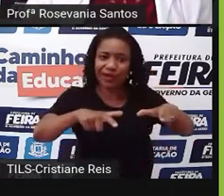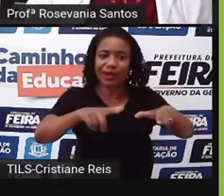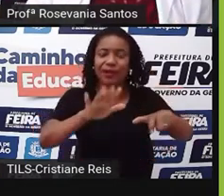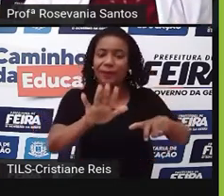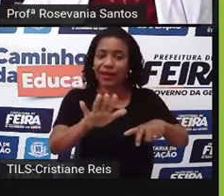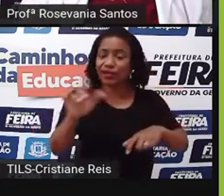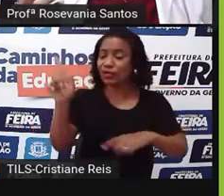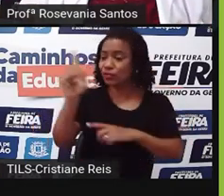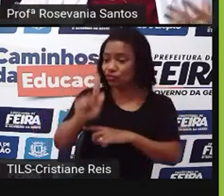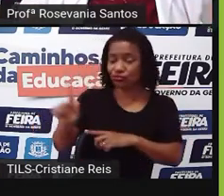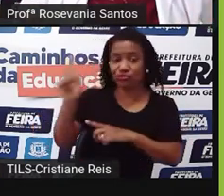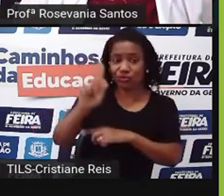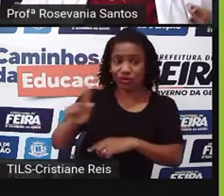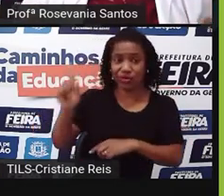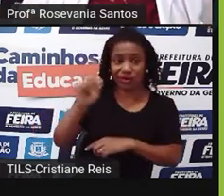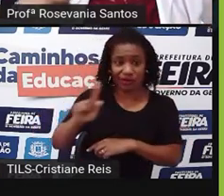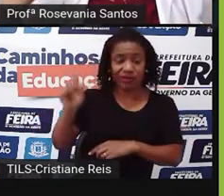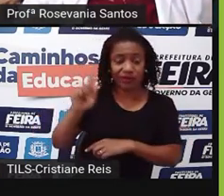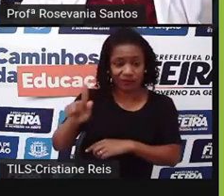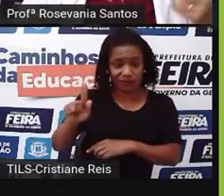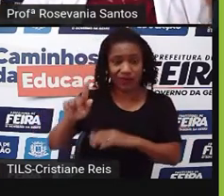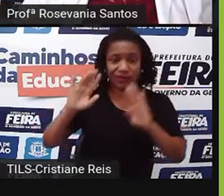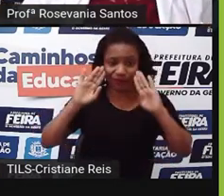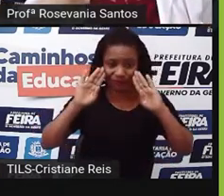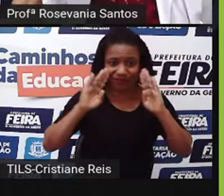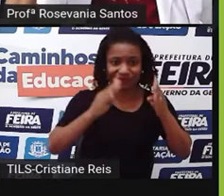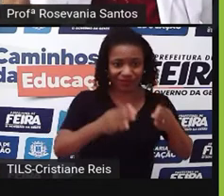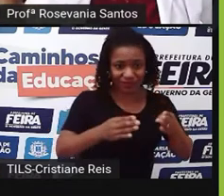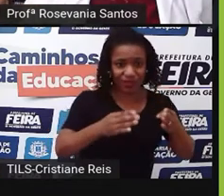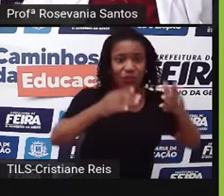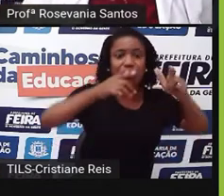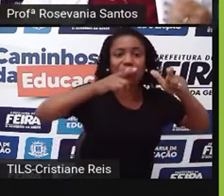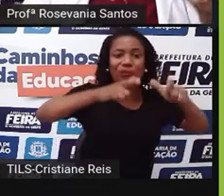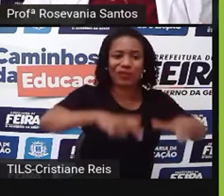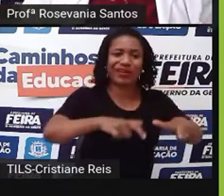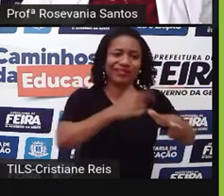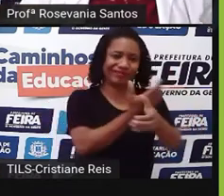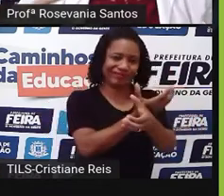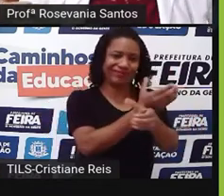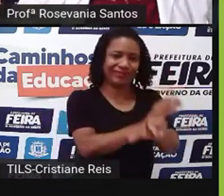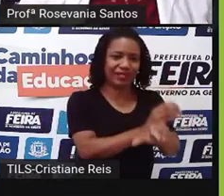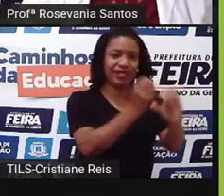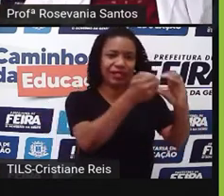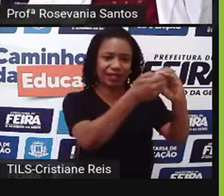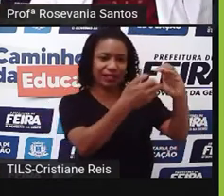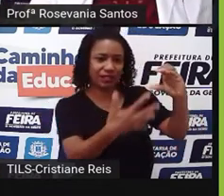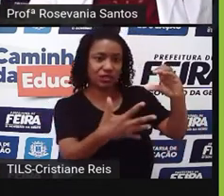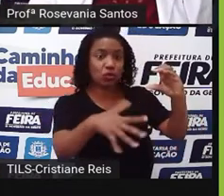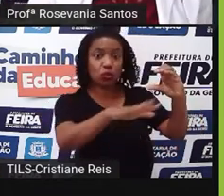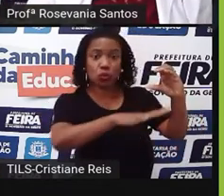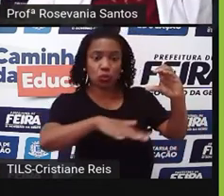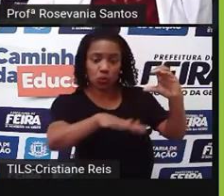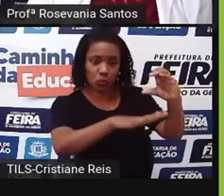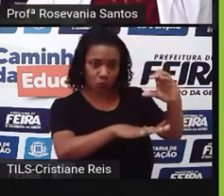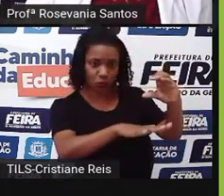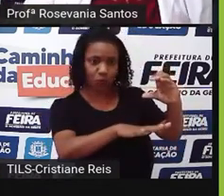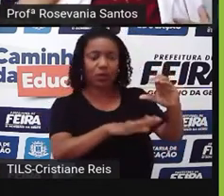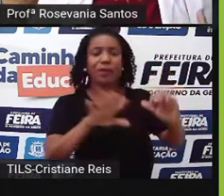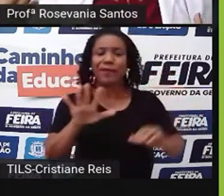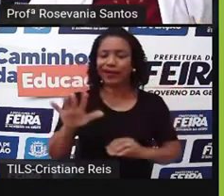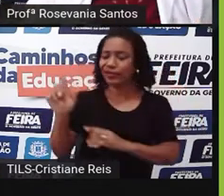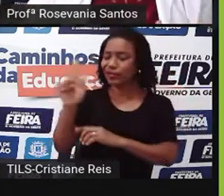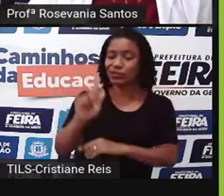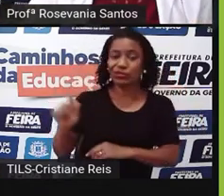dos vegetais. Porque o bioma já é o conjunto do solo, da água, dos animais, né? As características todas ali juntas.